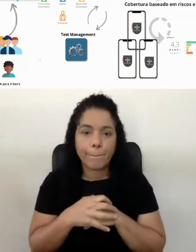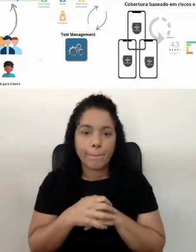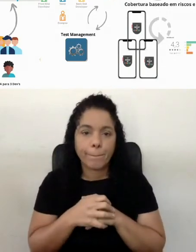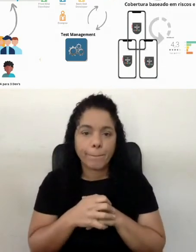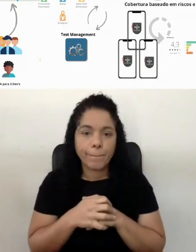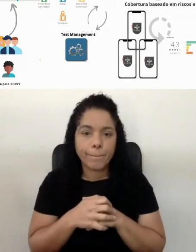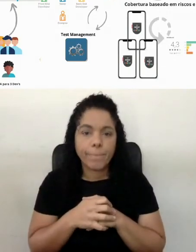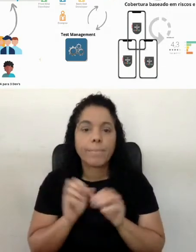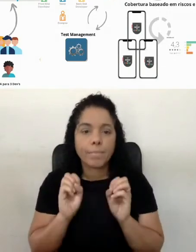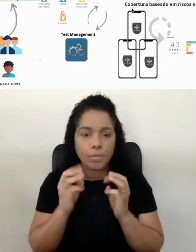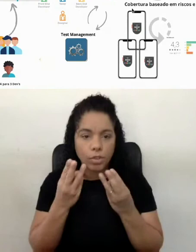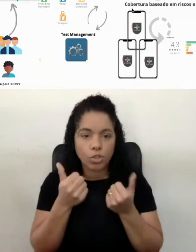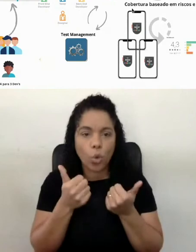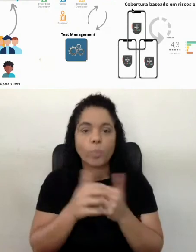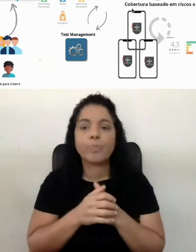Show.